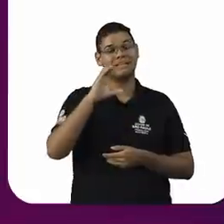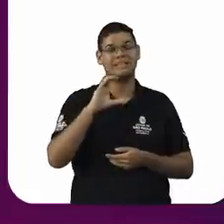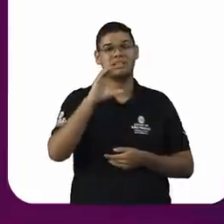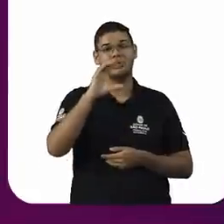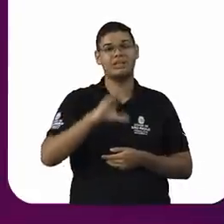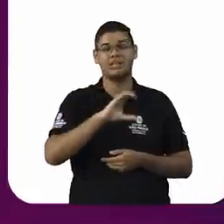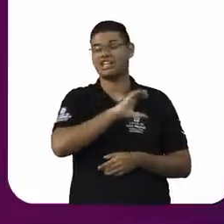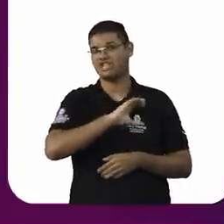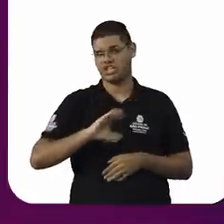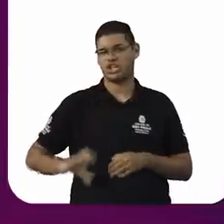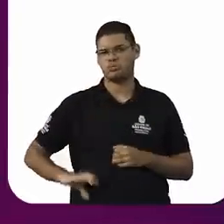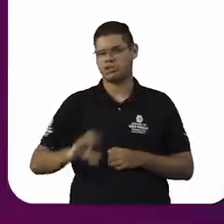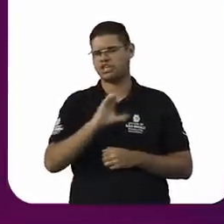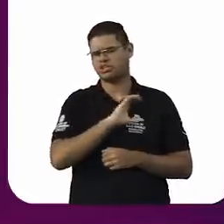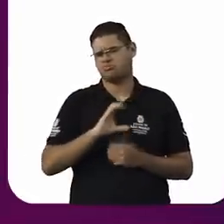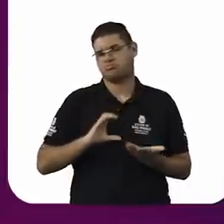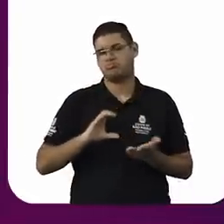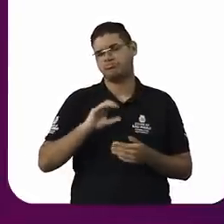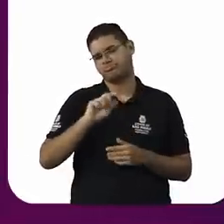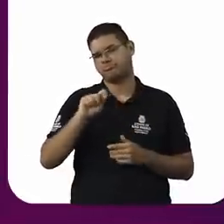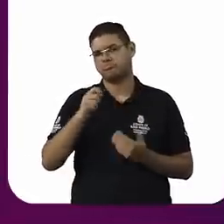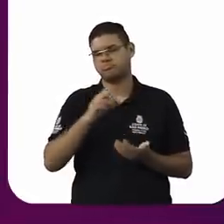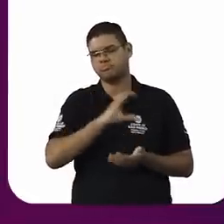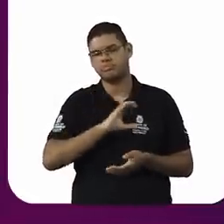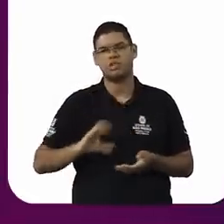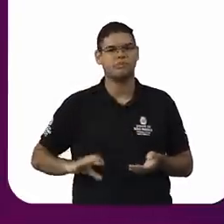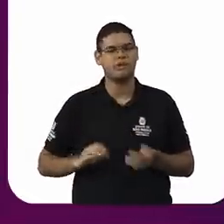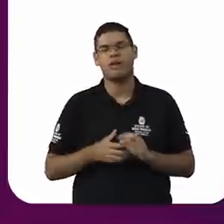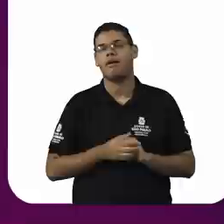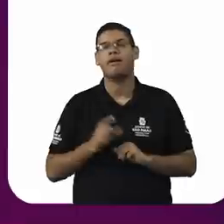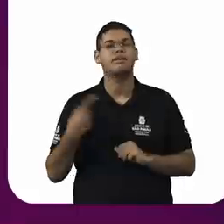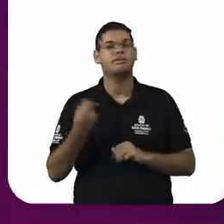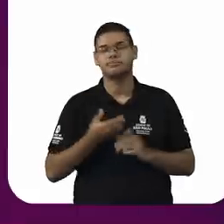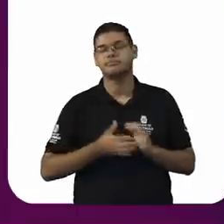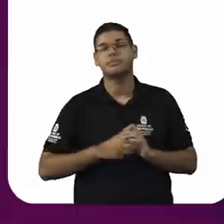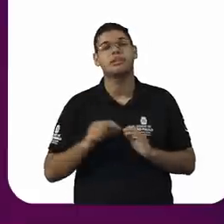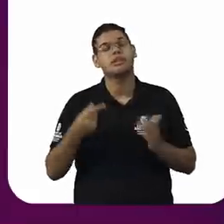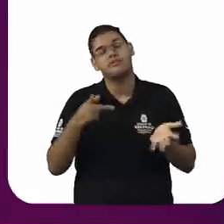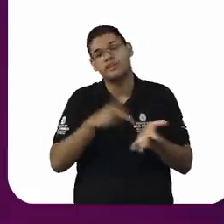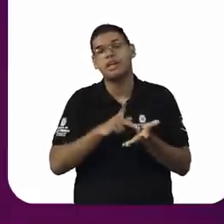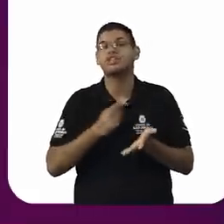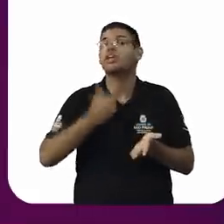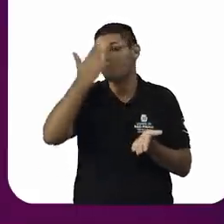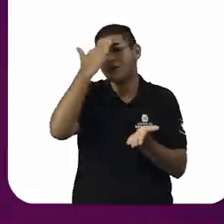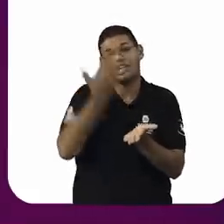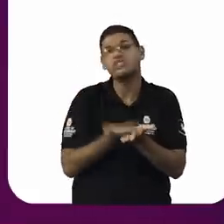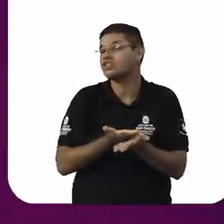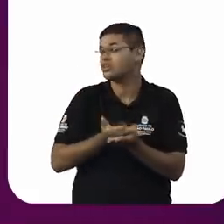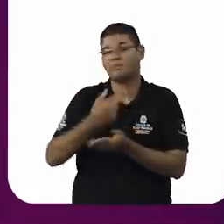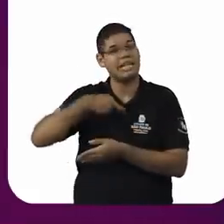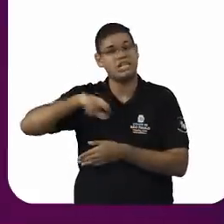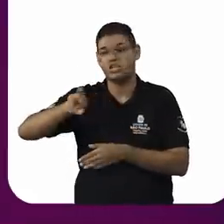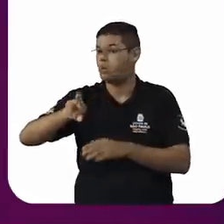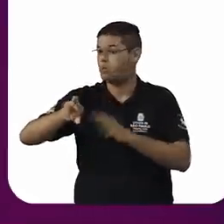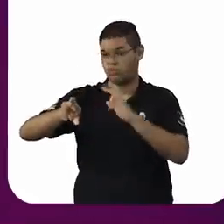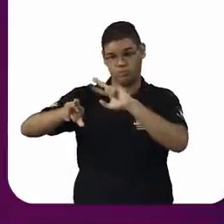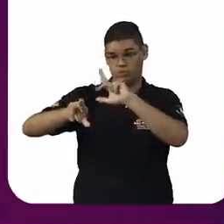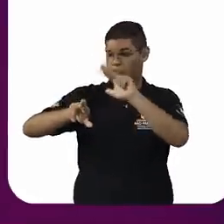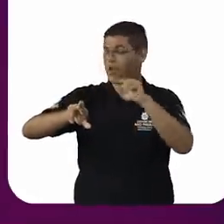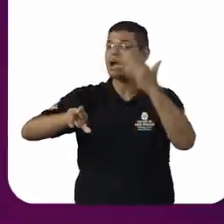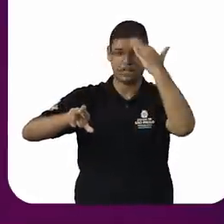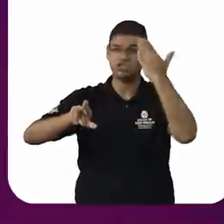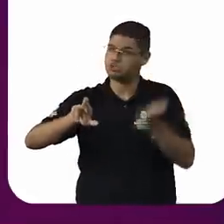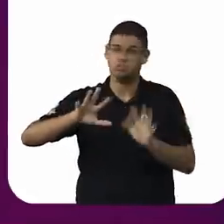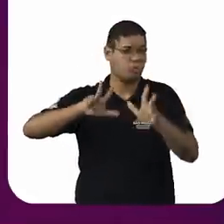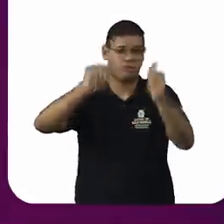compulsório. E que é legítimo, de verdade, eu acredito em todas as religiões, para mim todas têm um